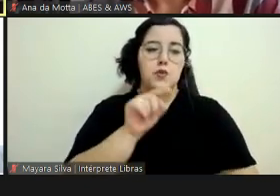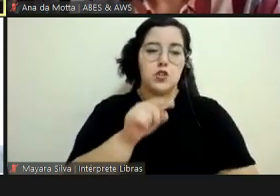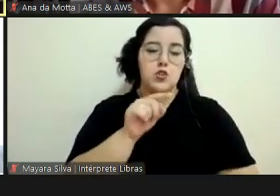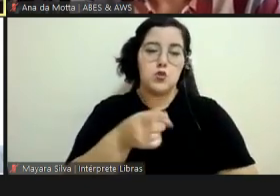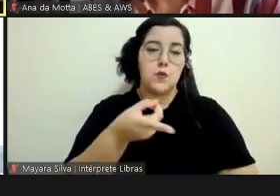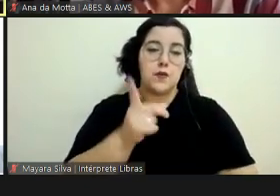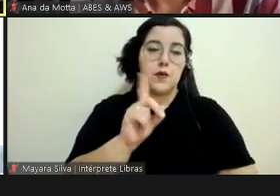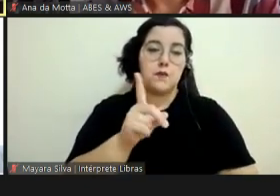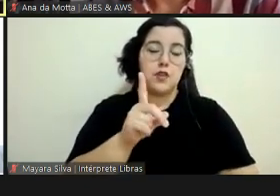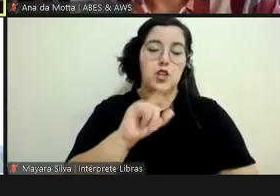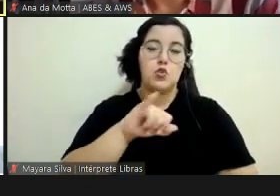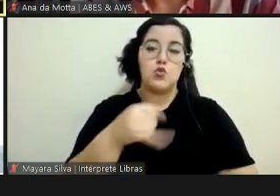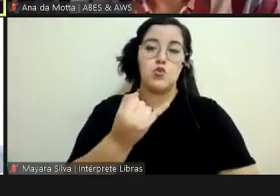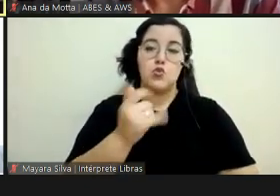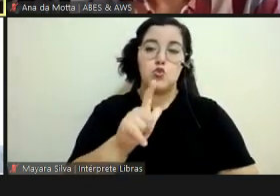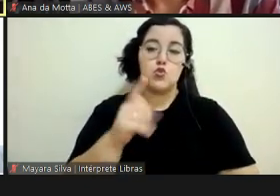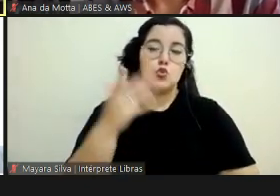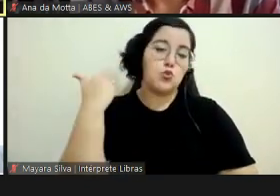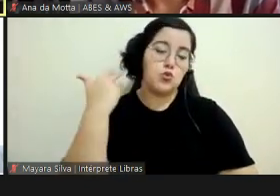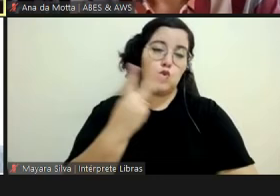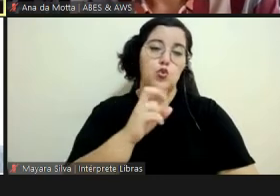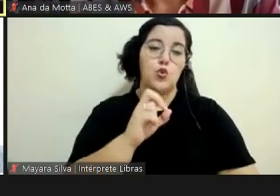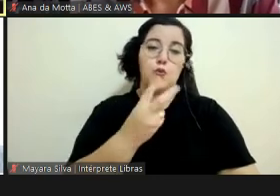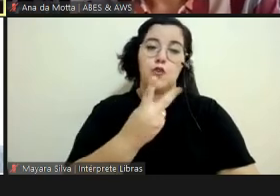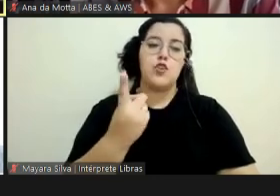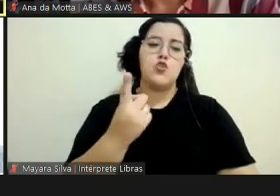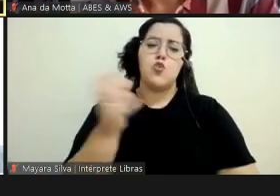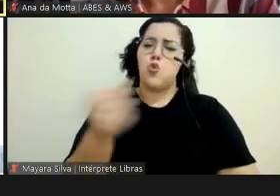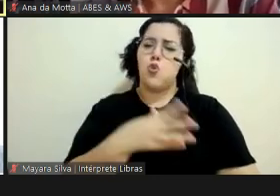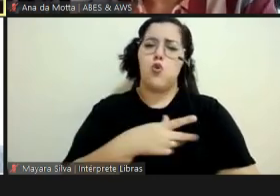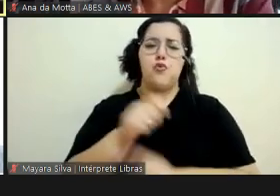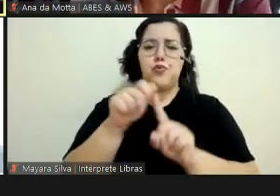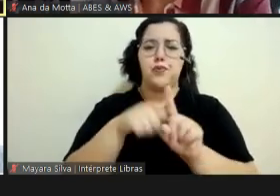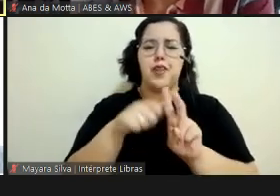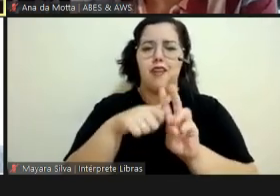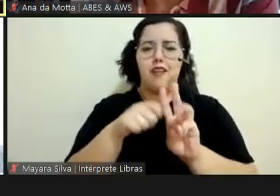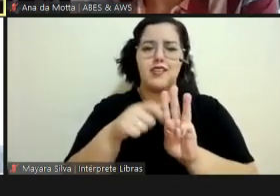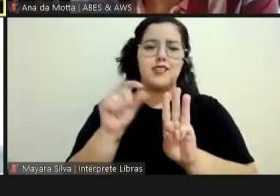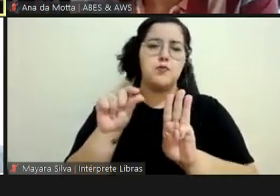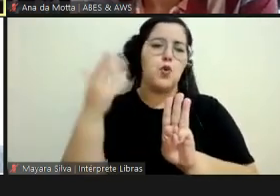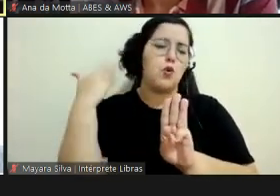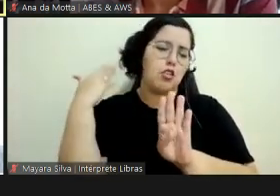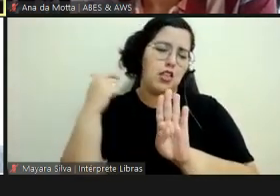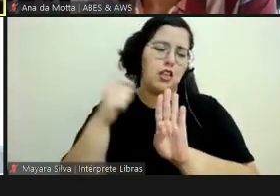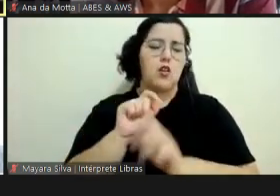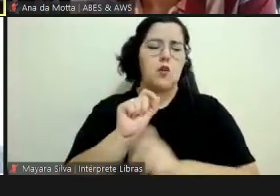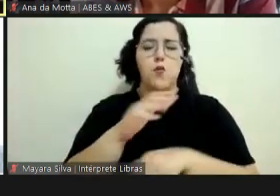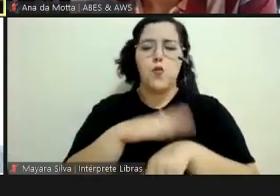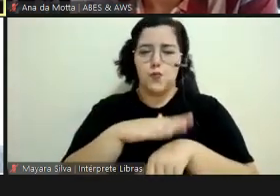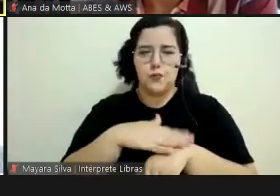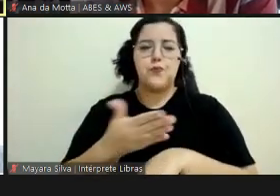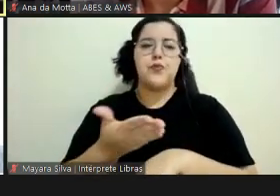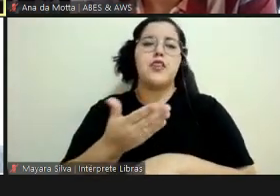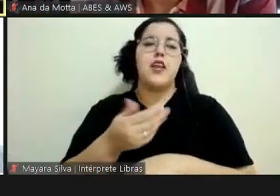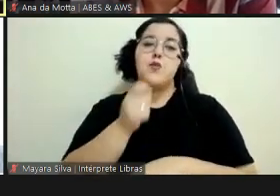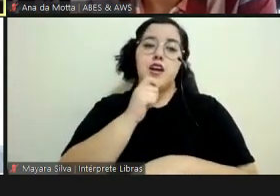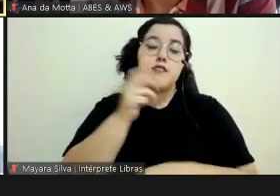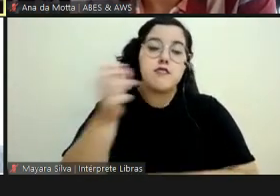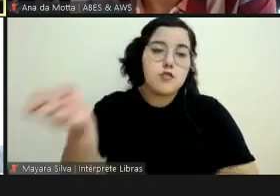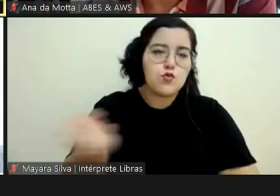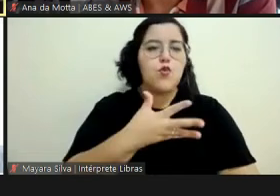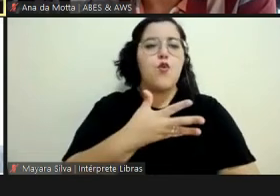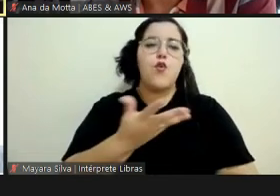1º de julho desse ano. Então, é tudo muito novo, gente, essa Iene é uma Iene nova, que veio regulamentando muita coisa da nova lei de